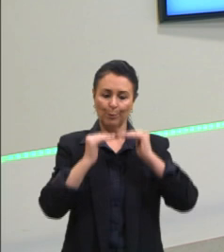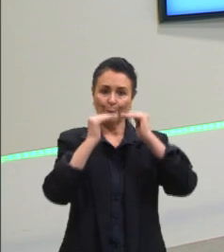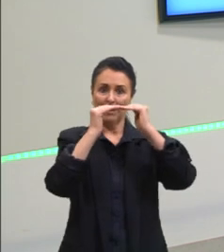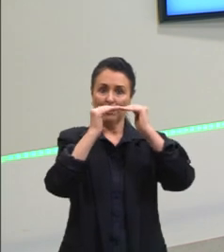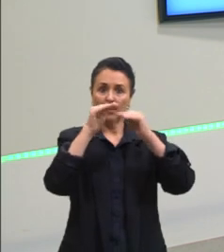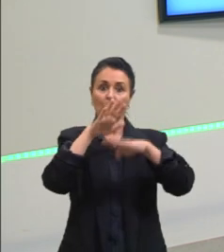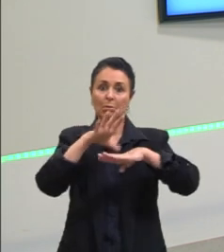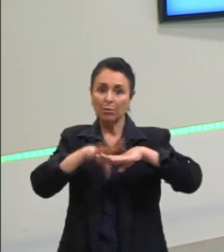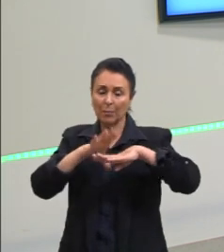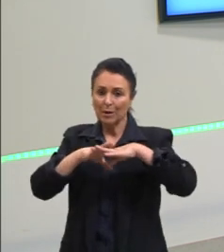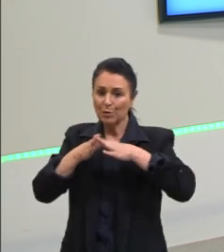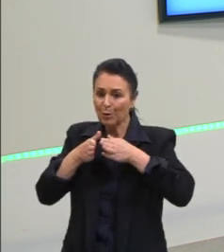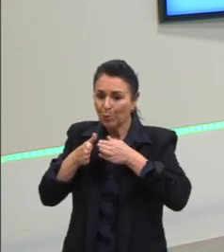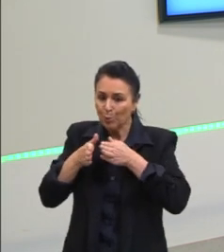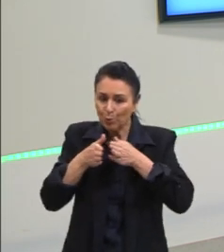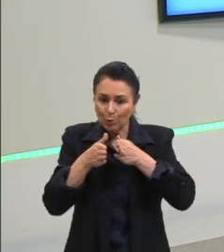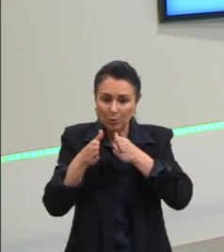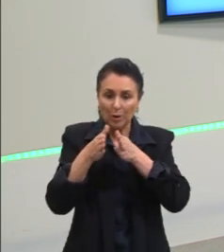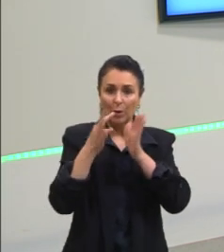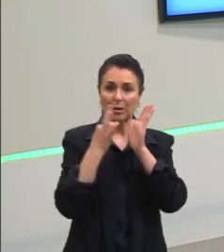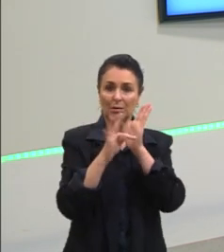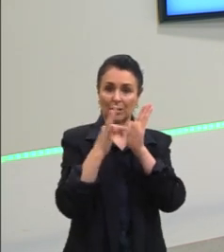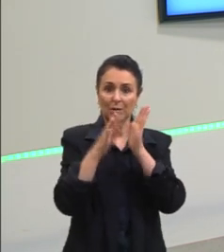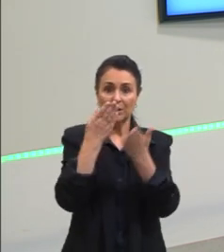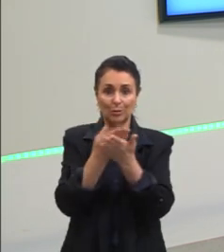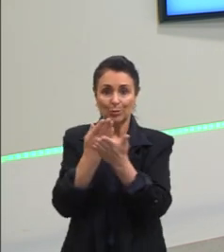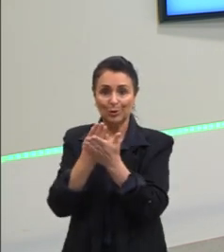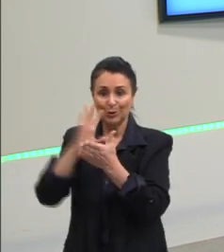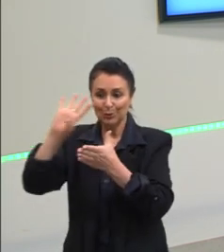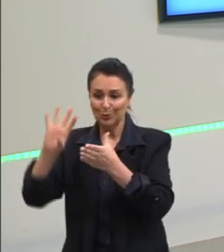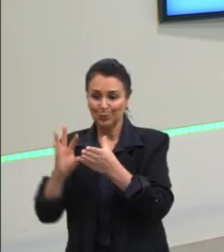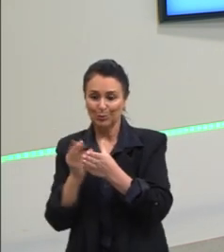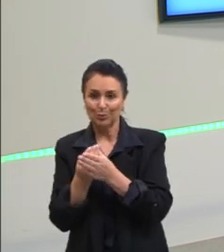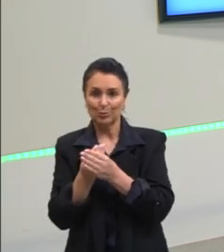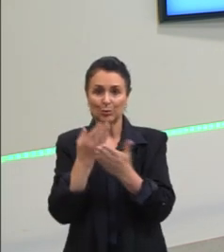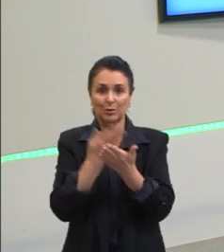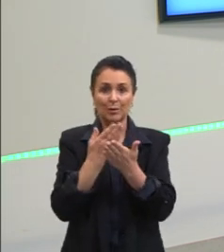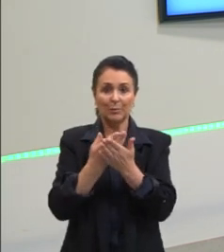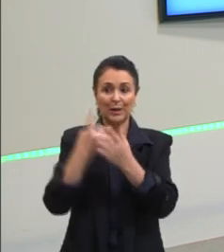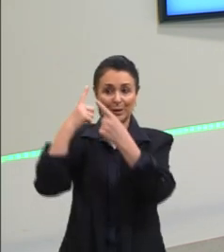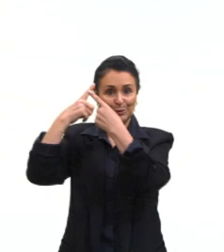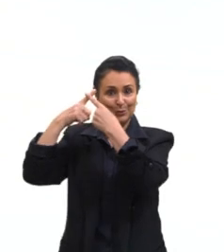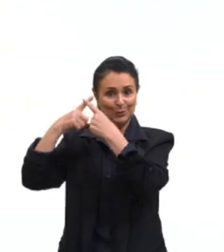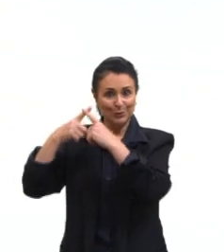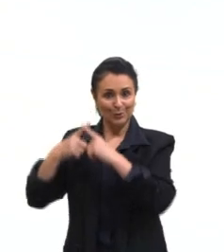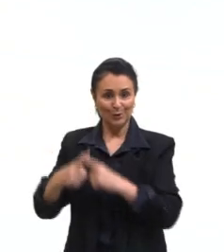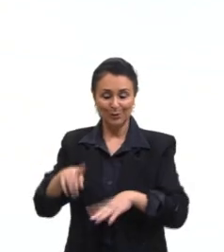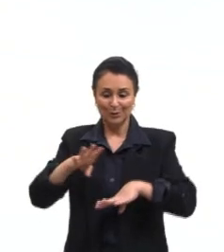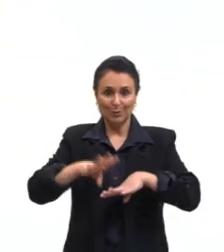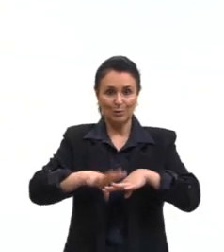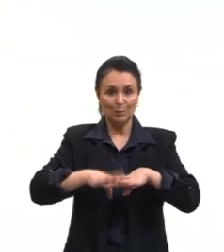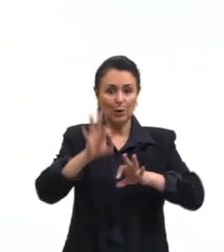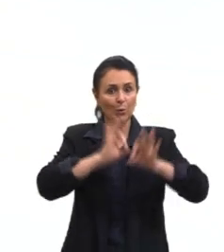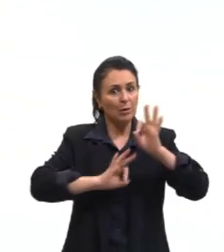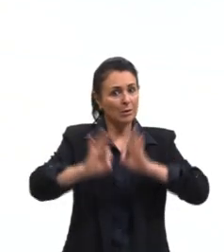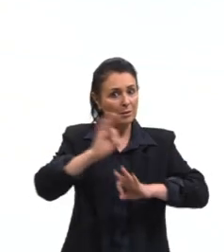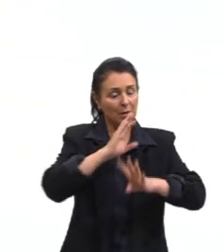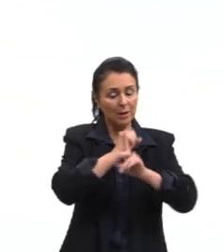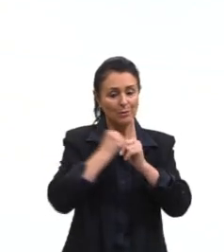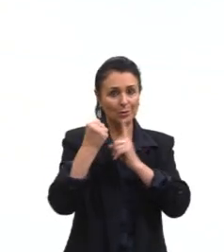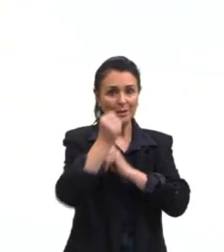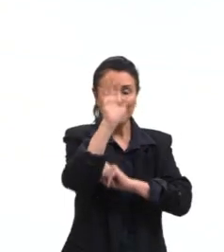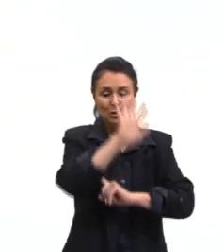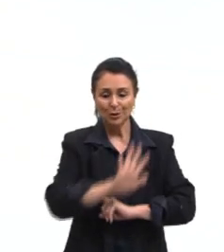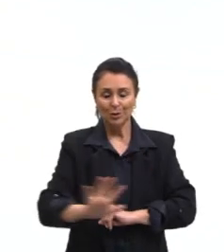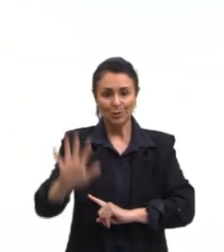para conduzir a ideia de teoria dos conjuntos e dos estudos lógico-matemáticos até para organizar a sociedade num todo e